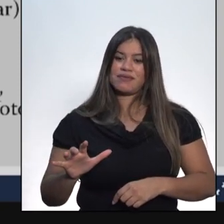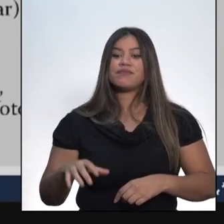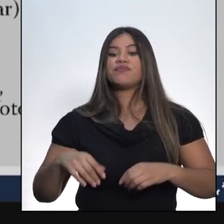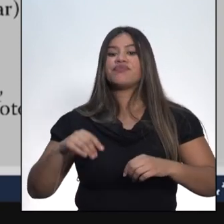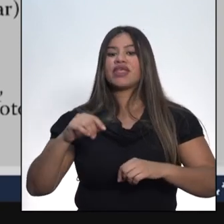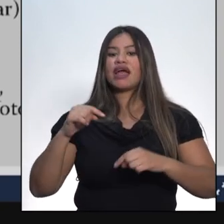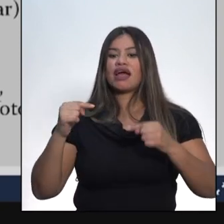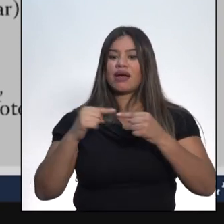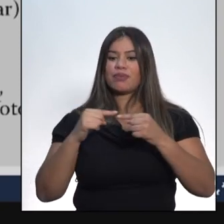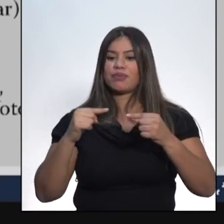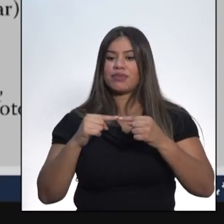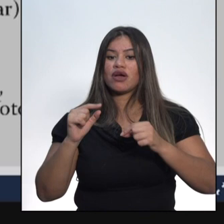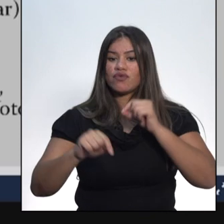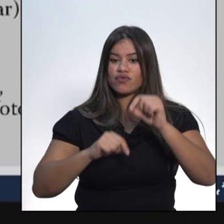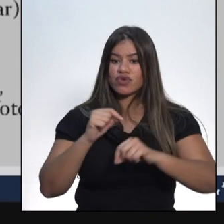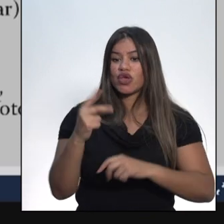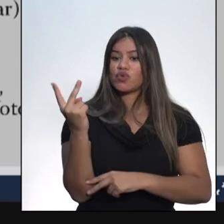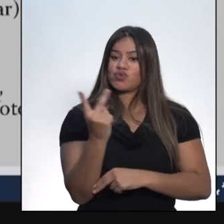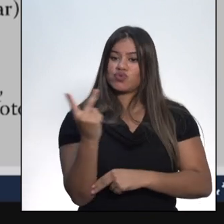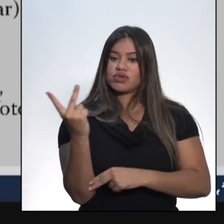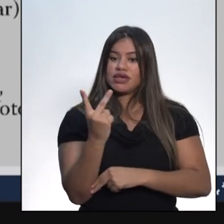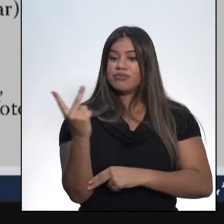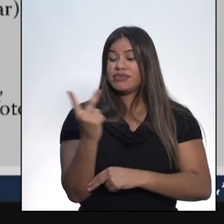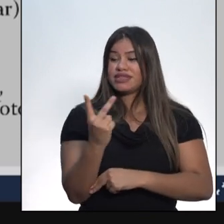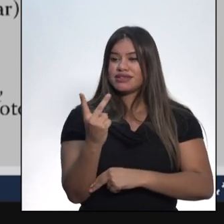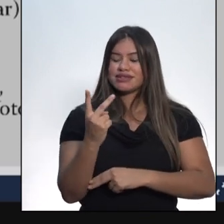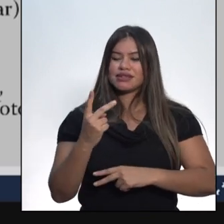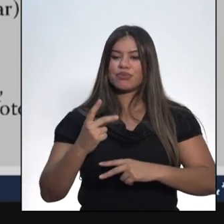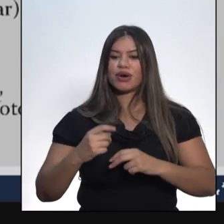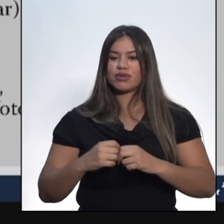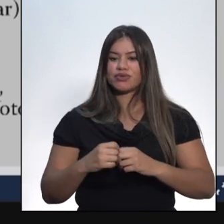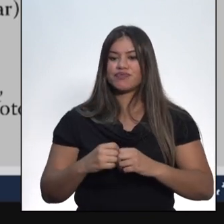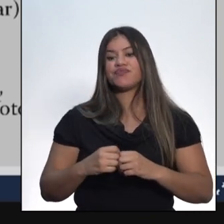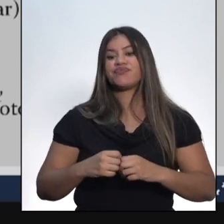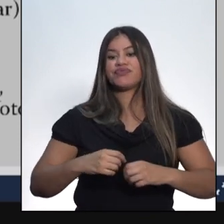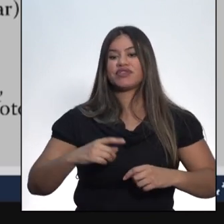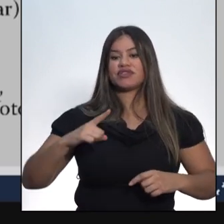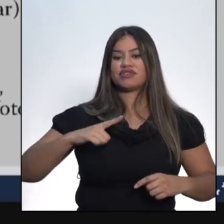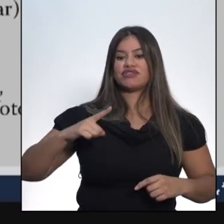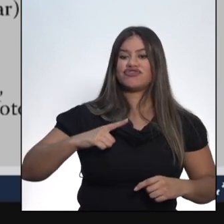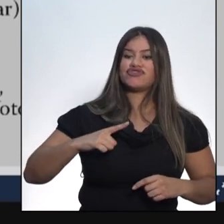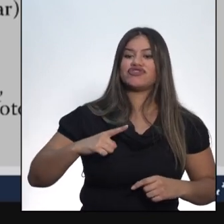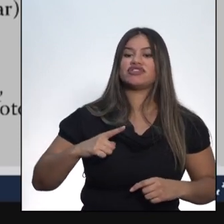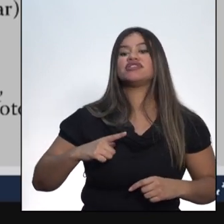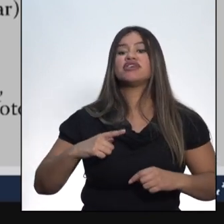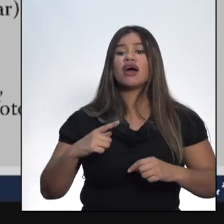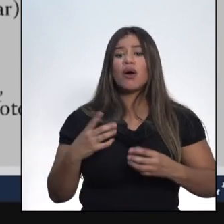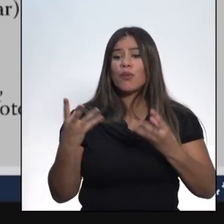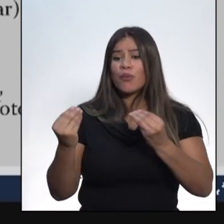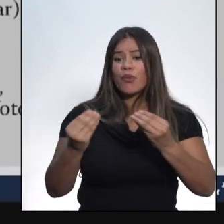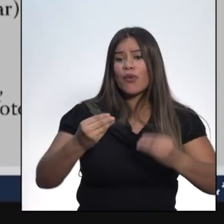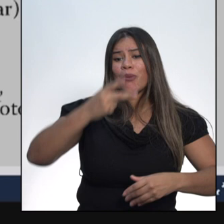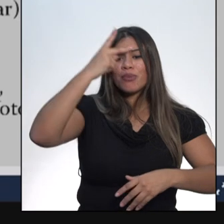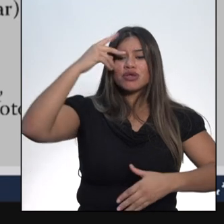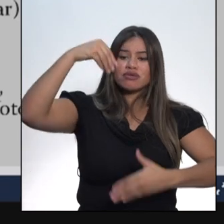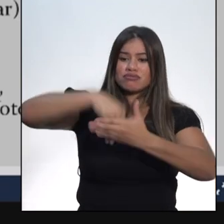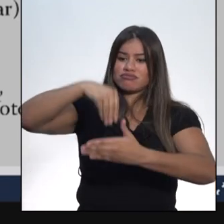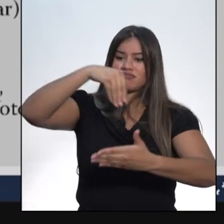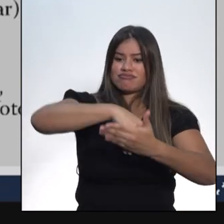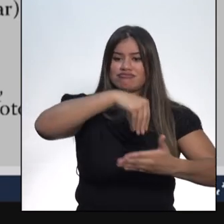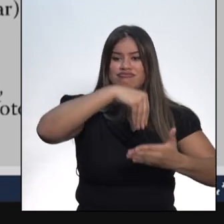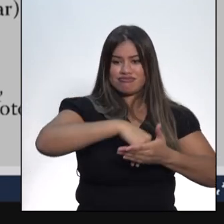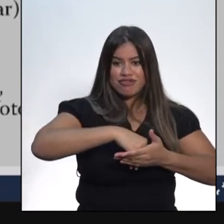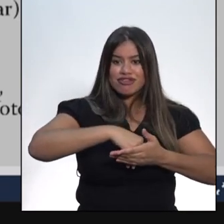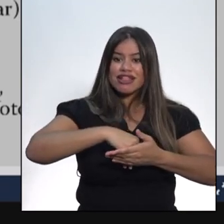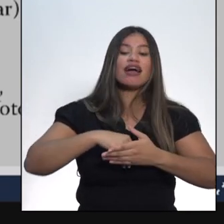Velha. Os dois estados juntos possuíam o maior eleitorado do Brasil. Além disso, eles eram também os